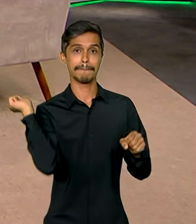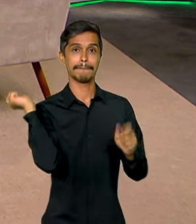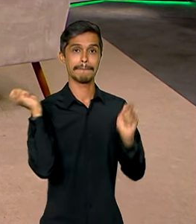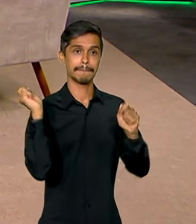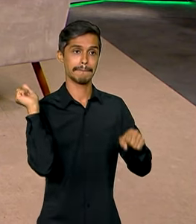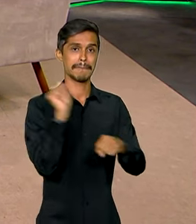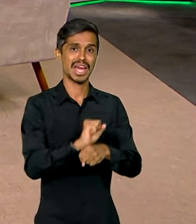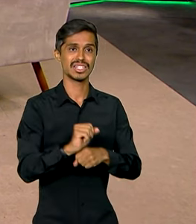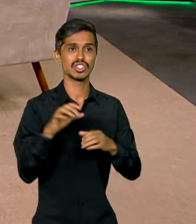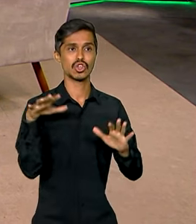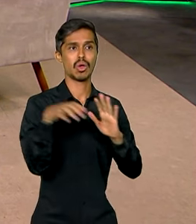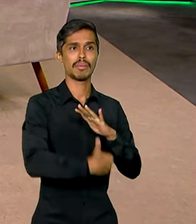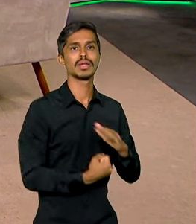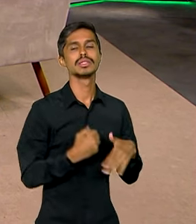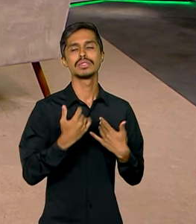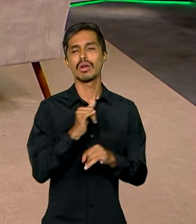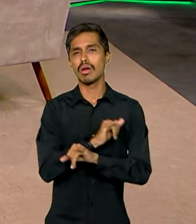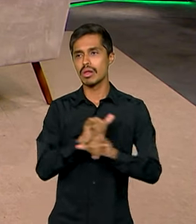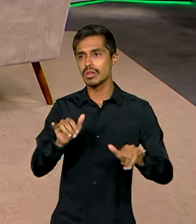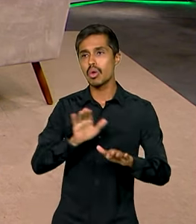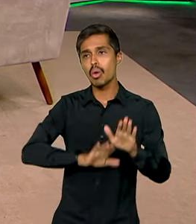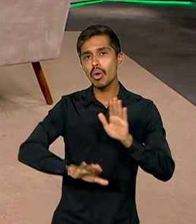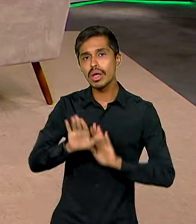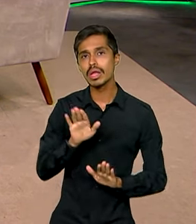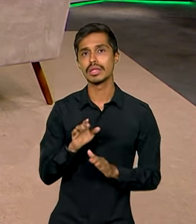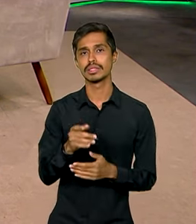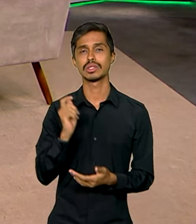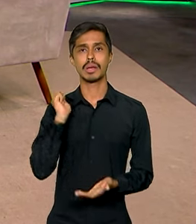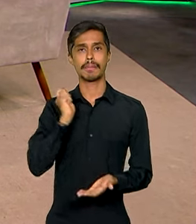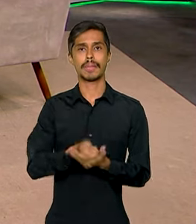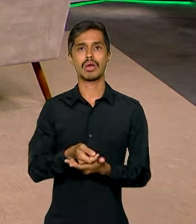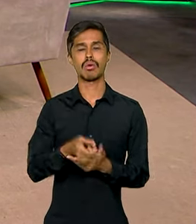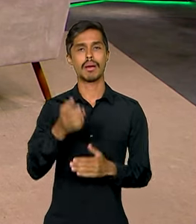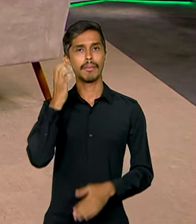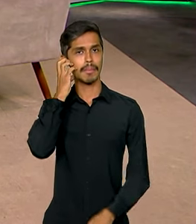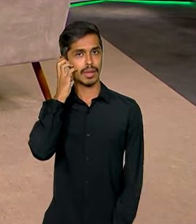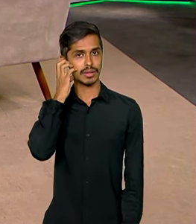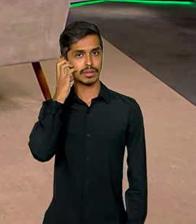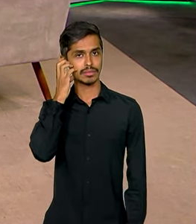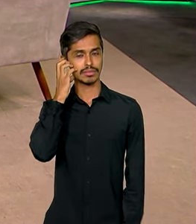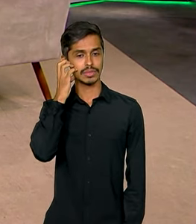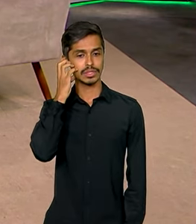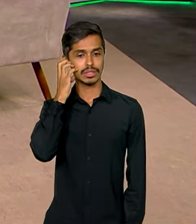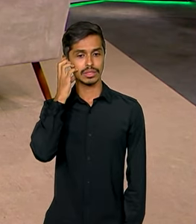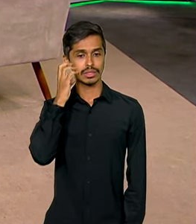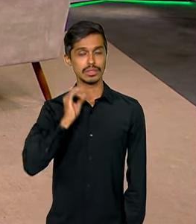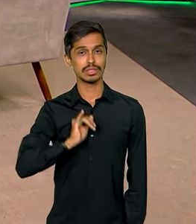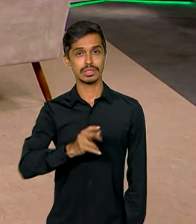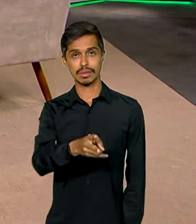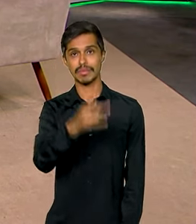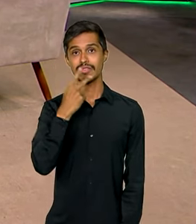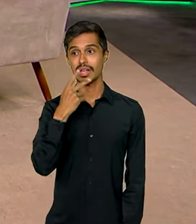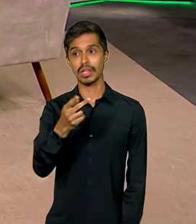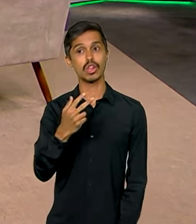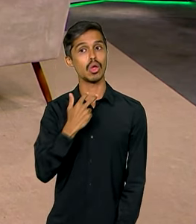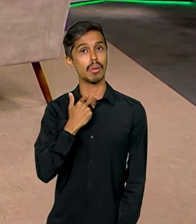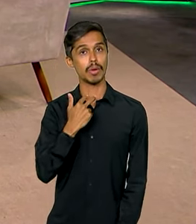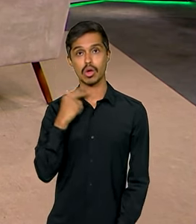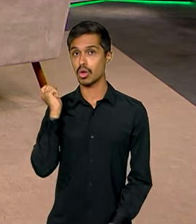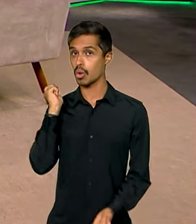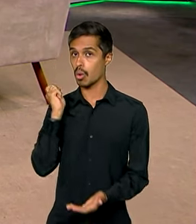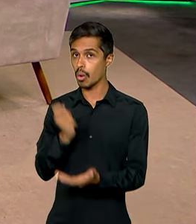recado para as pessoas terem cuidado na hora de comprar o aparelho. Sempre eu tenho dito, não compre